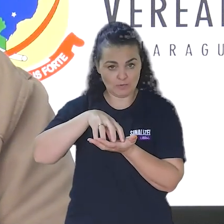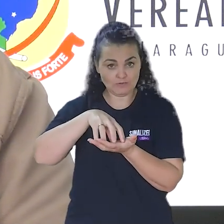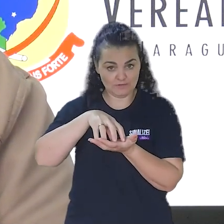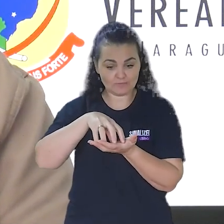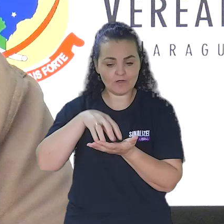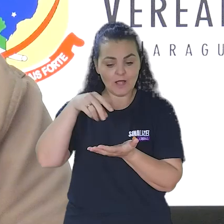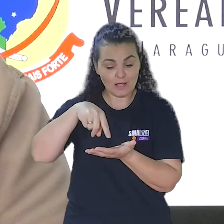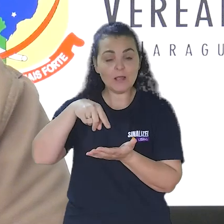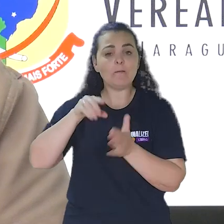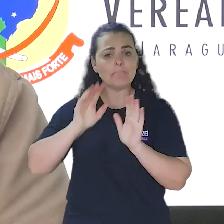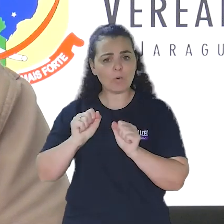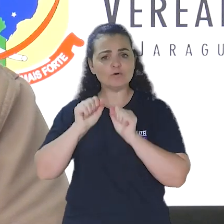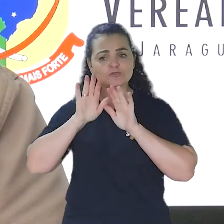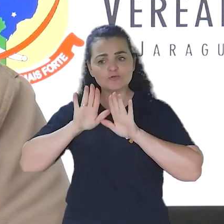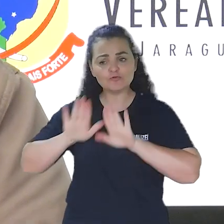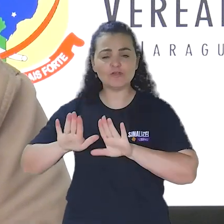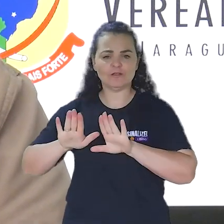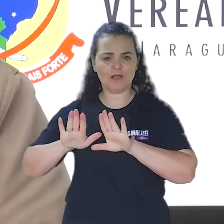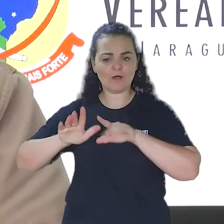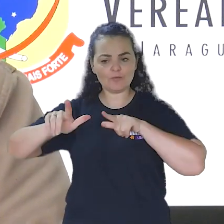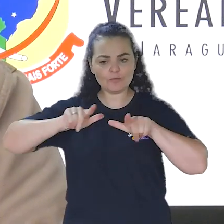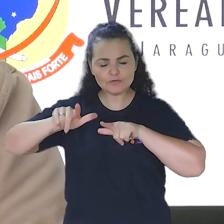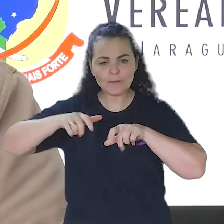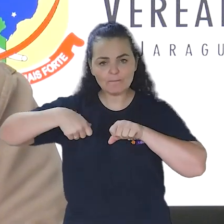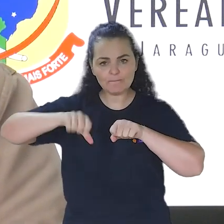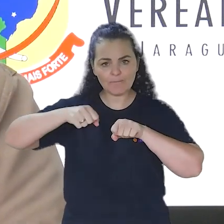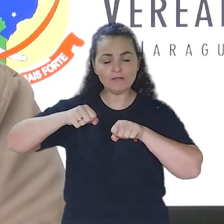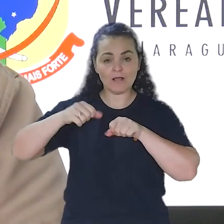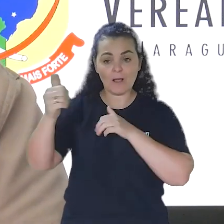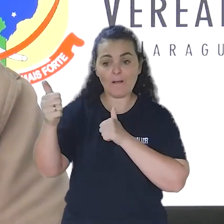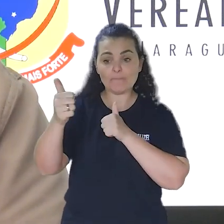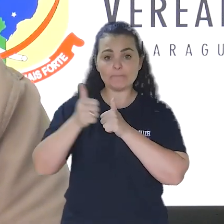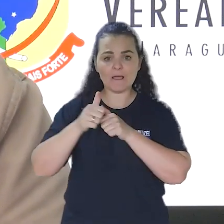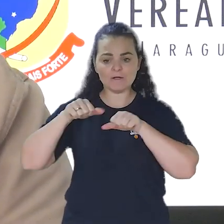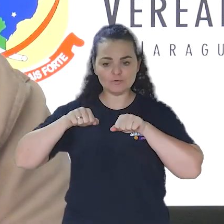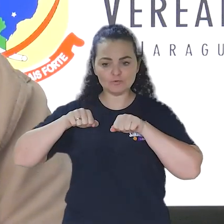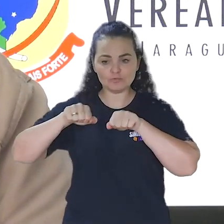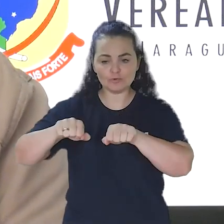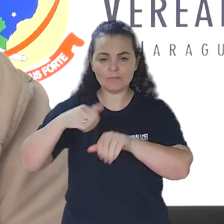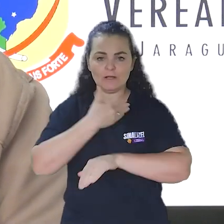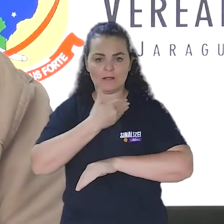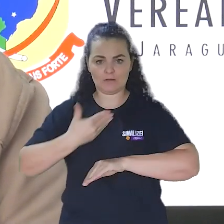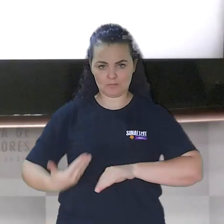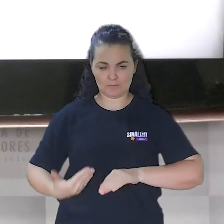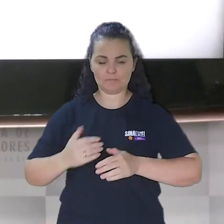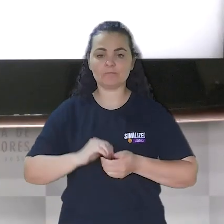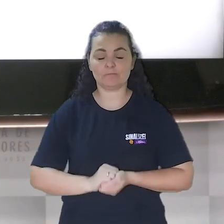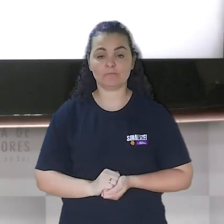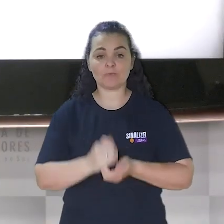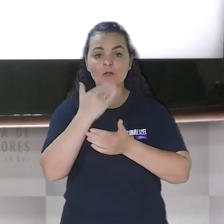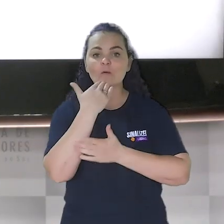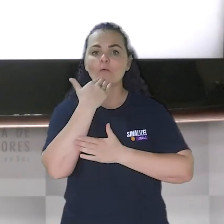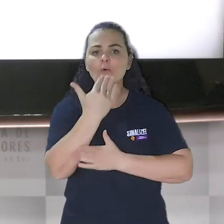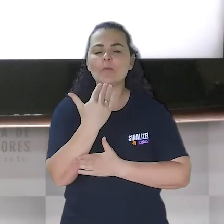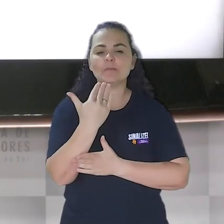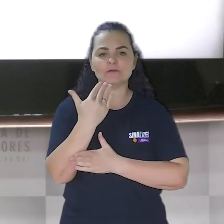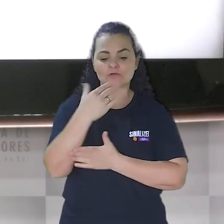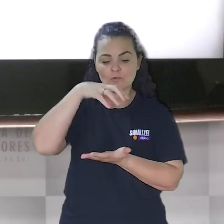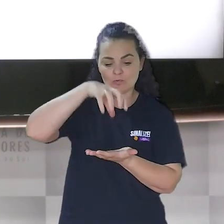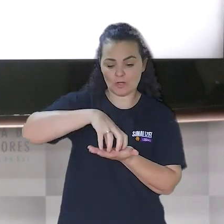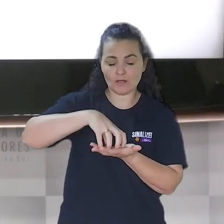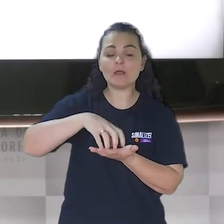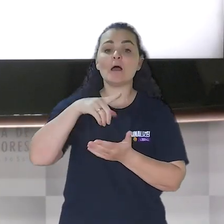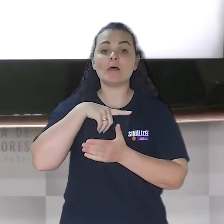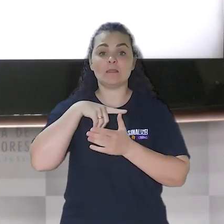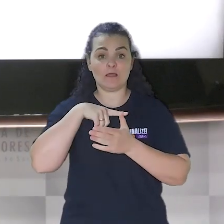uma estrutura de apoio e permanência para esses trabalhadores nas proximidades do mercado público. A estrutura solicitada